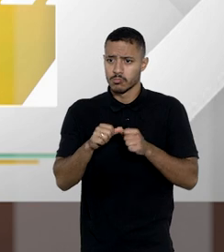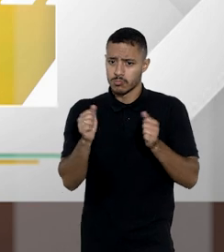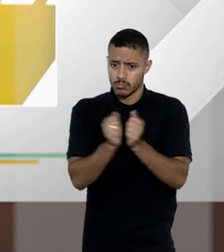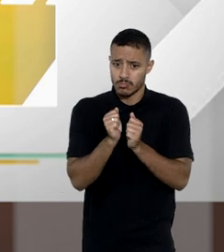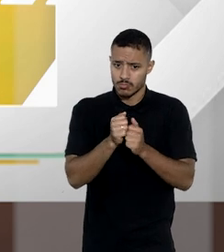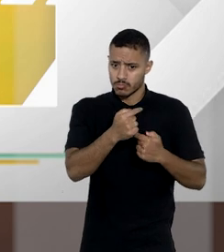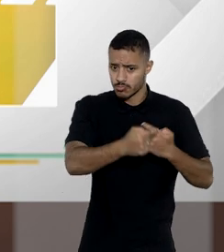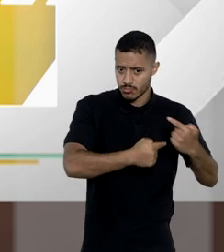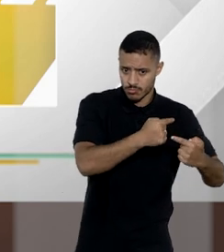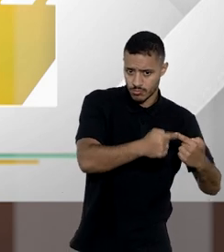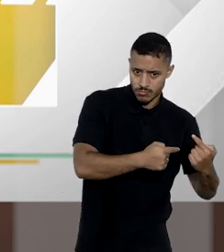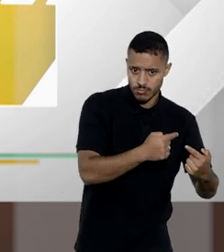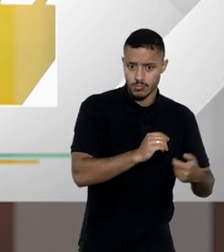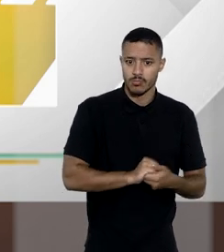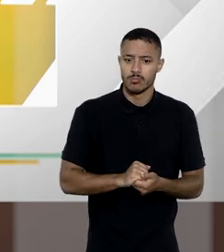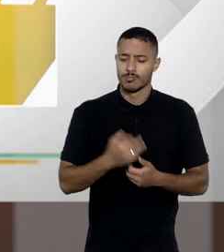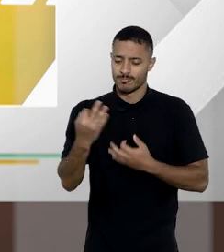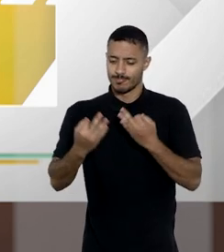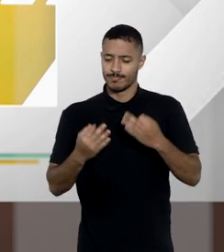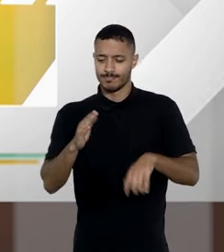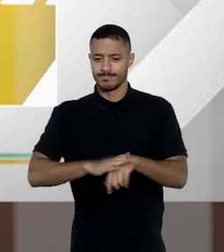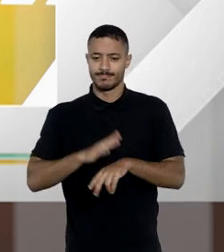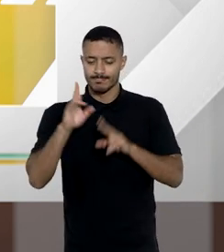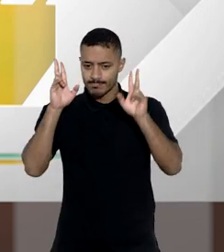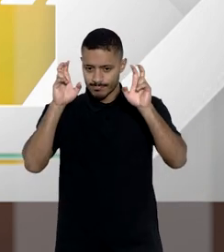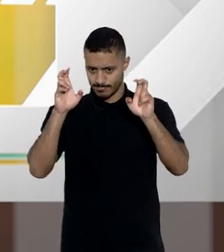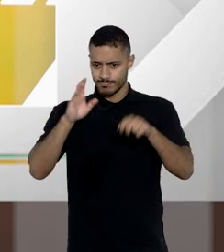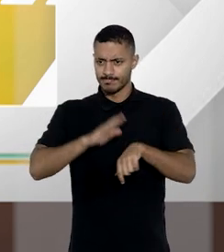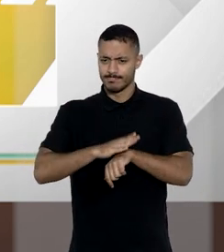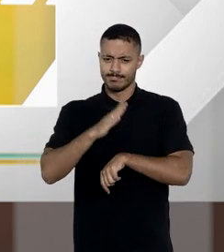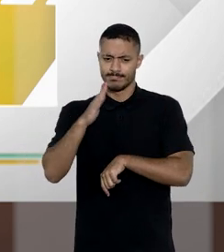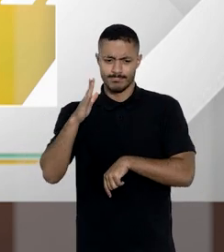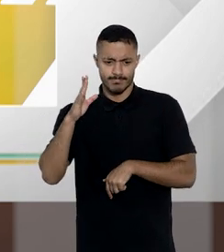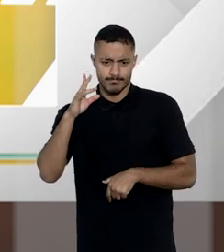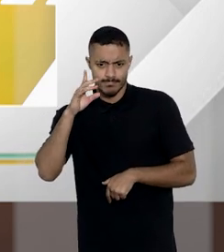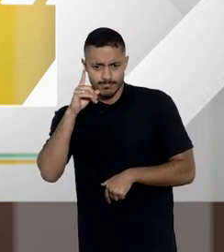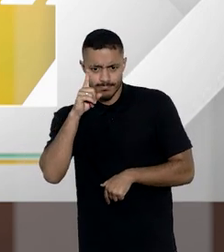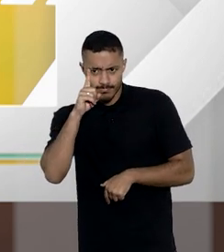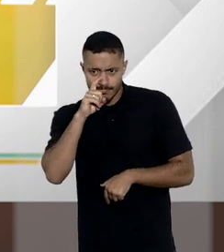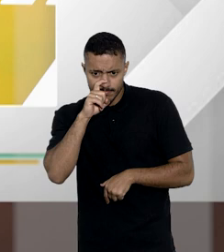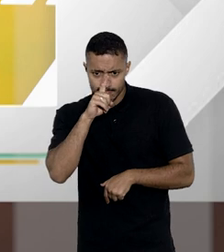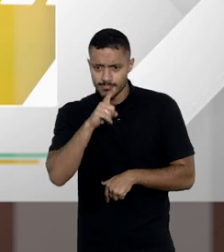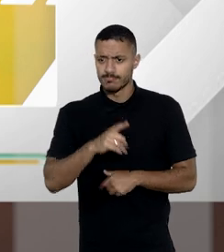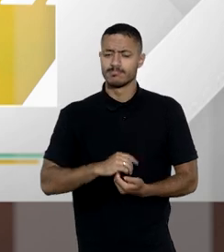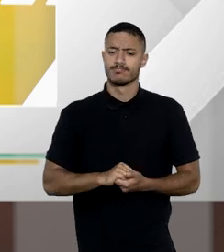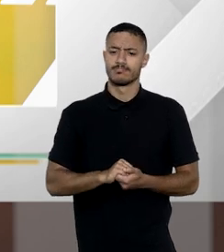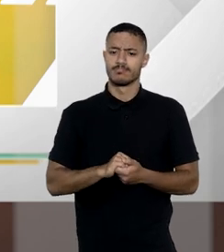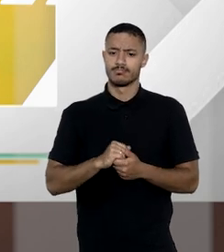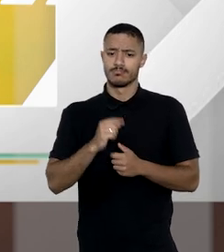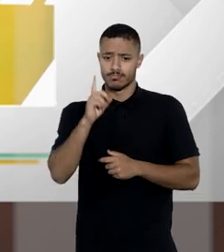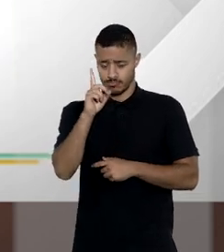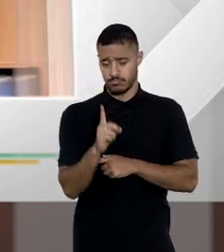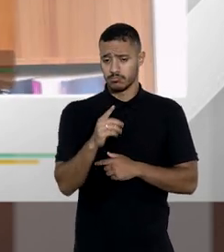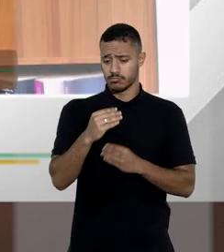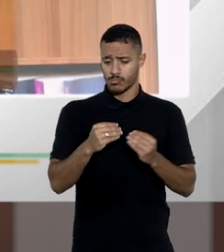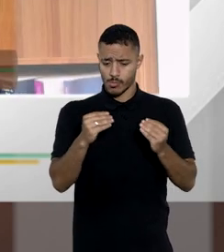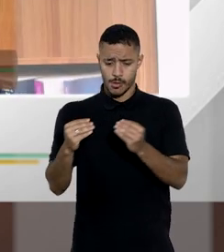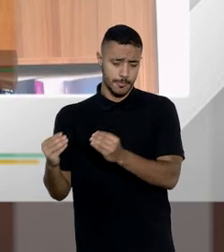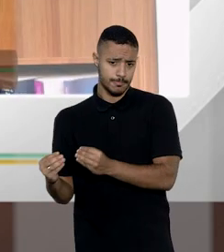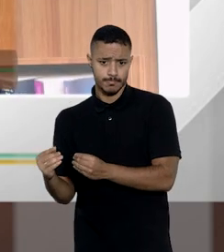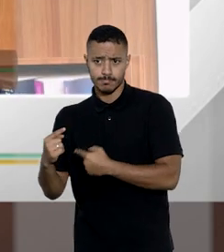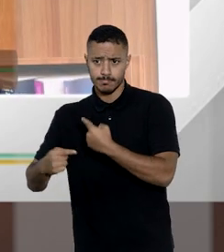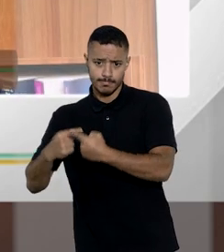herdeiros? Tiago justamente esse é um dos temas mais polêmicos que nós temos no direito das sucessões